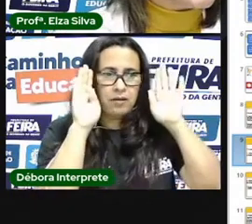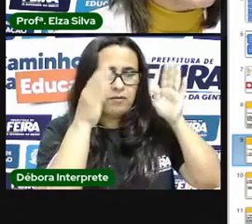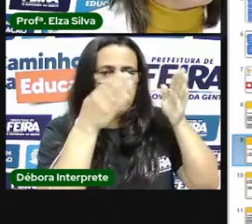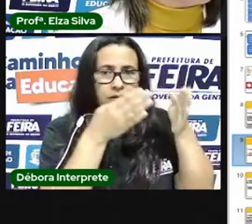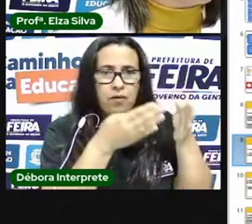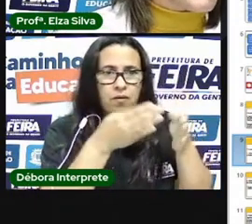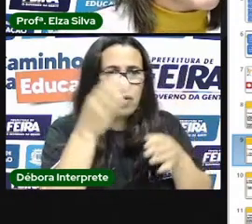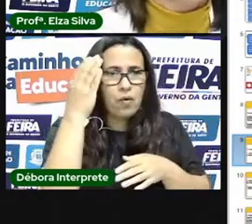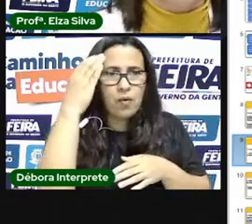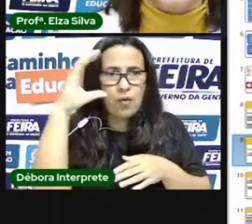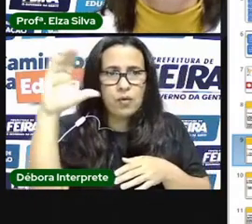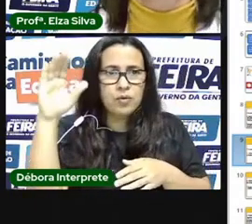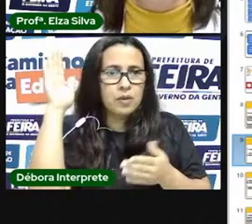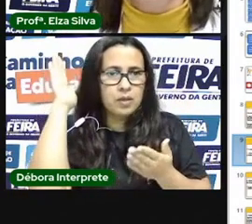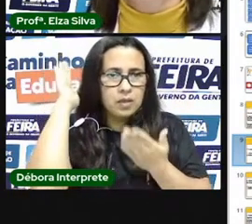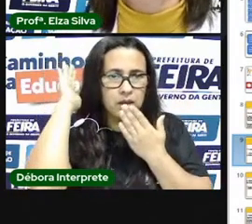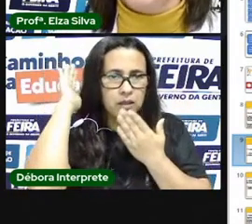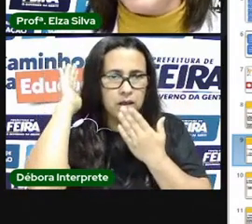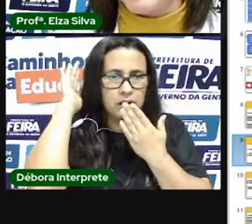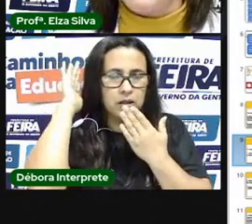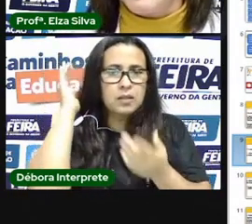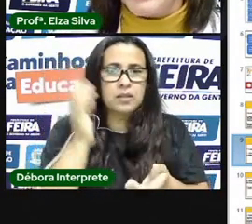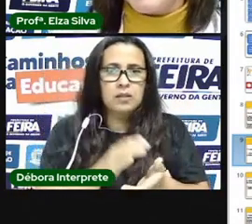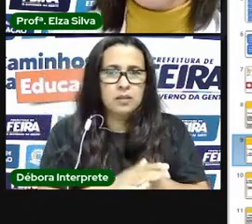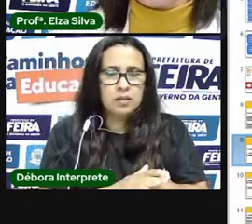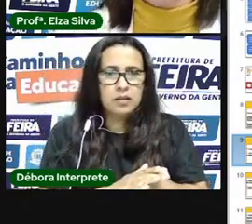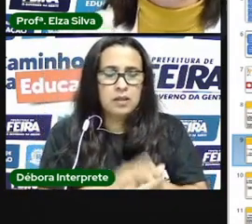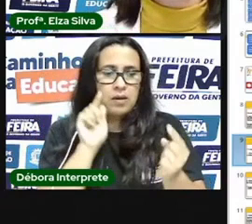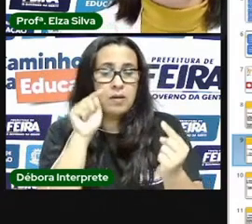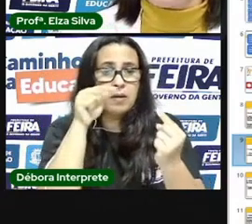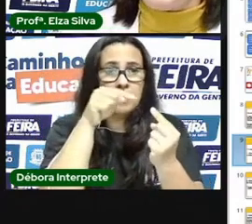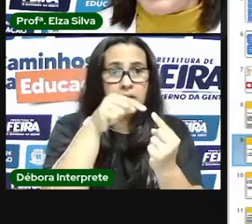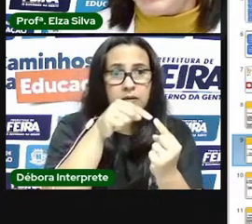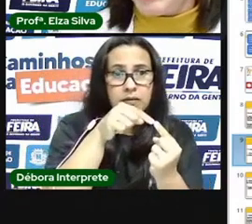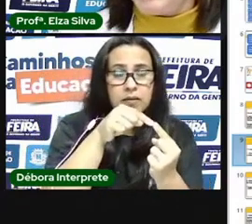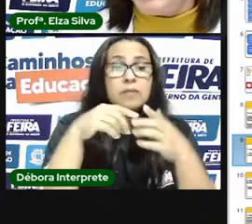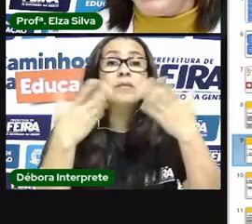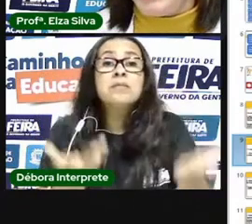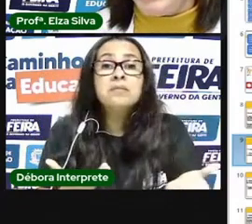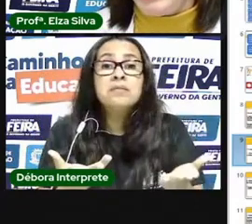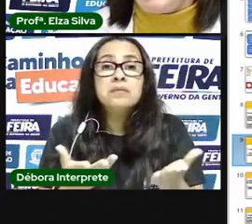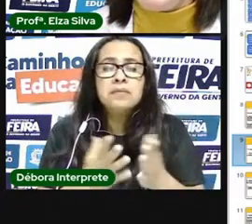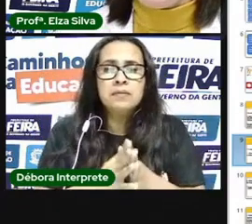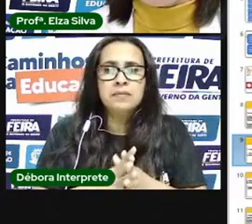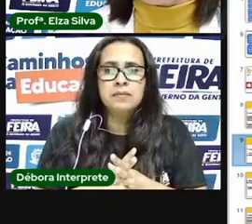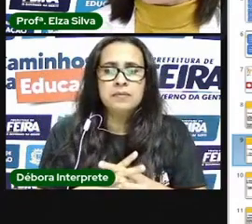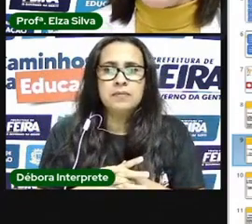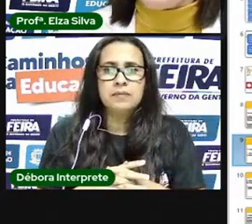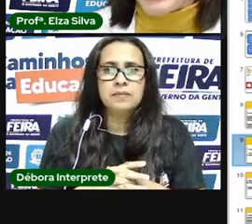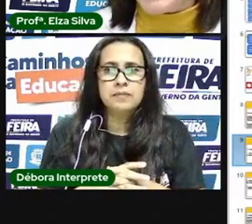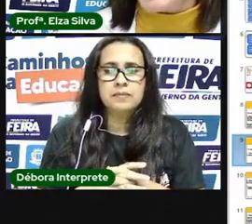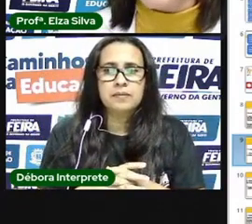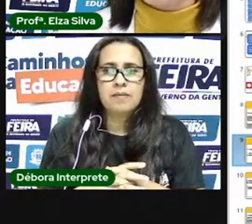Este foi um vaso criado com uma finalidade. E qual foi essa finalidade? Ele